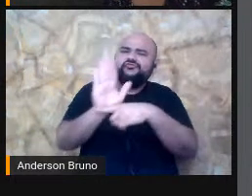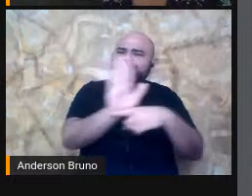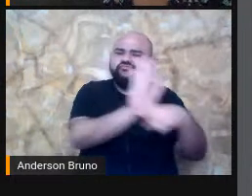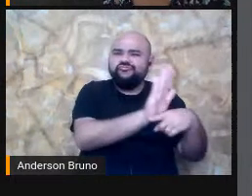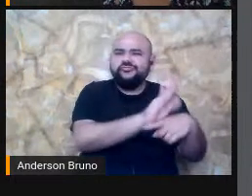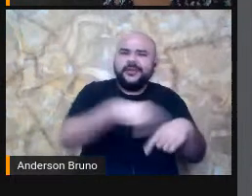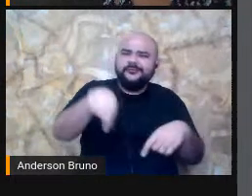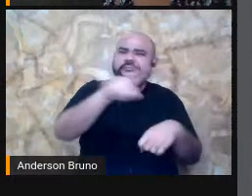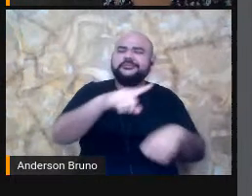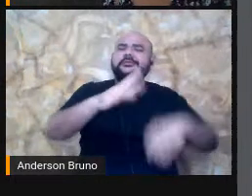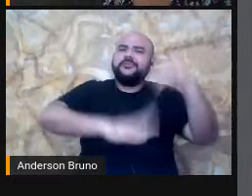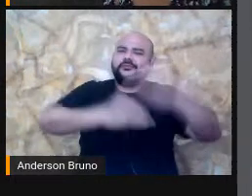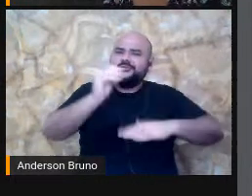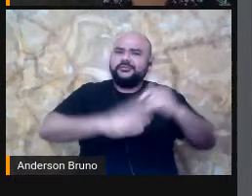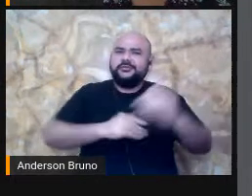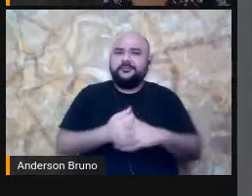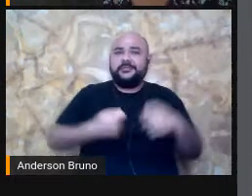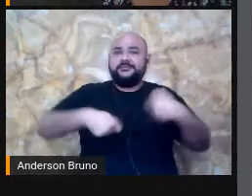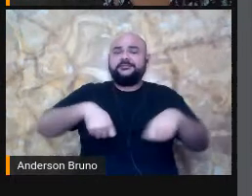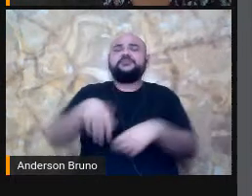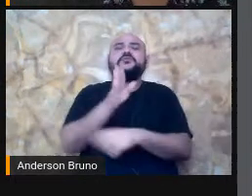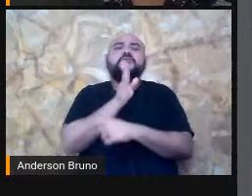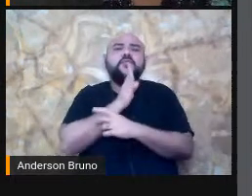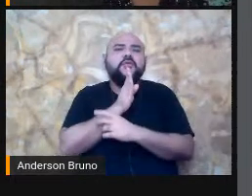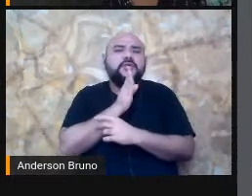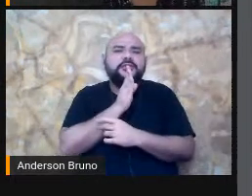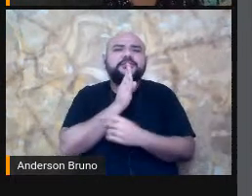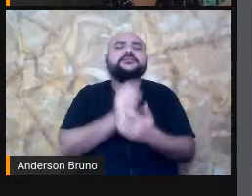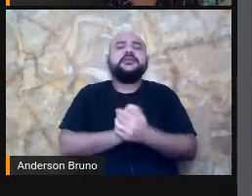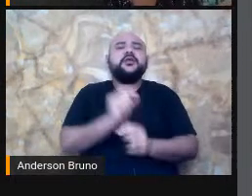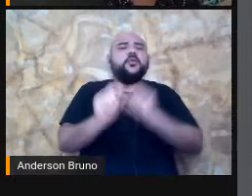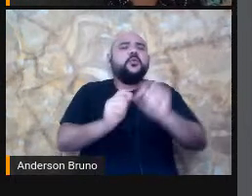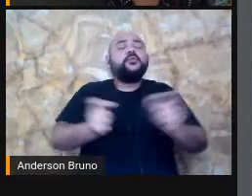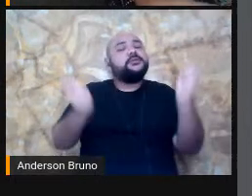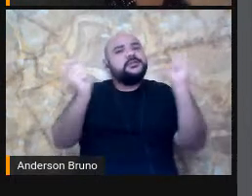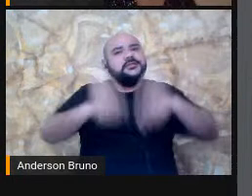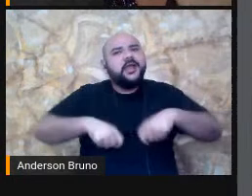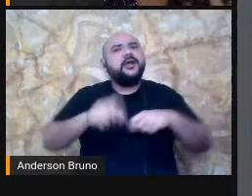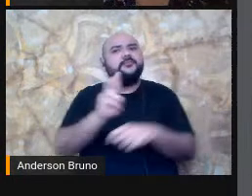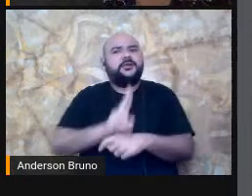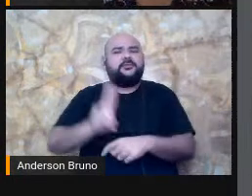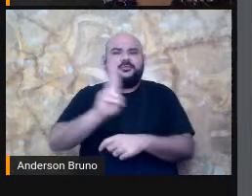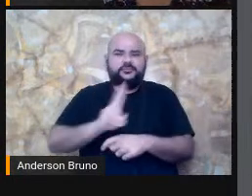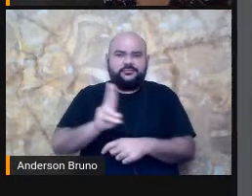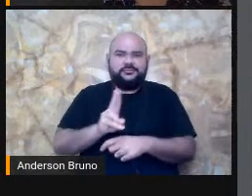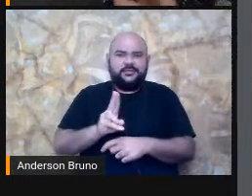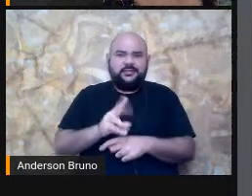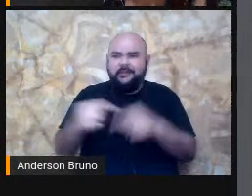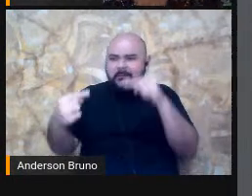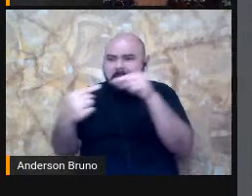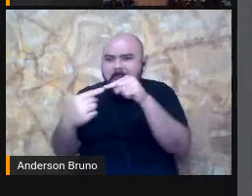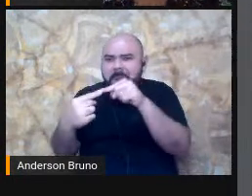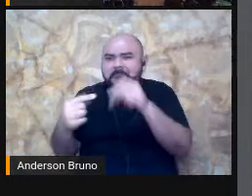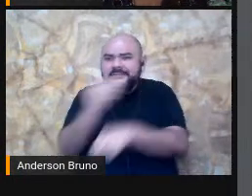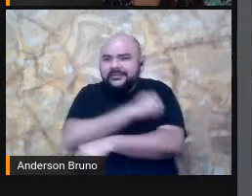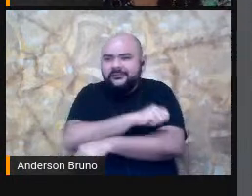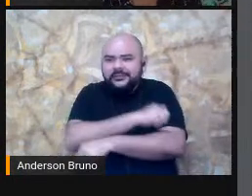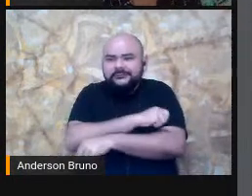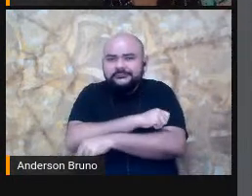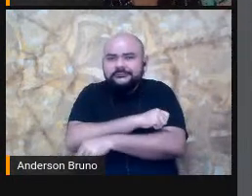possibilidades Desse menino Desse aluno Tá? Eu tenho Que conhecer A realidade